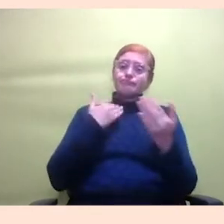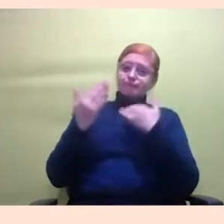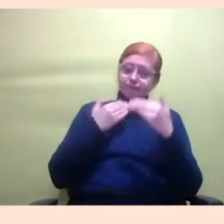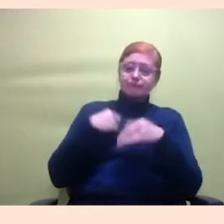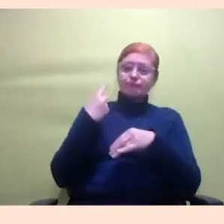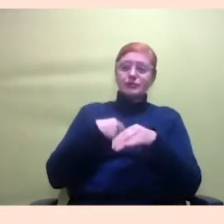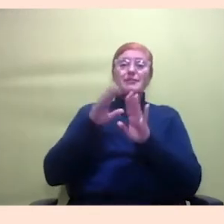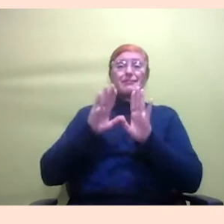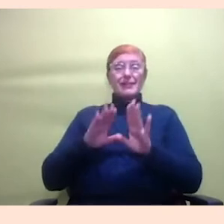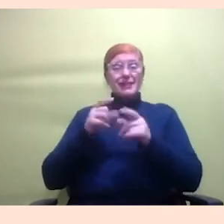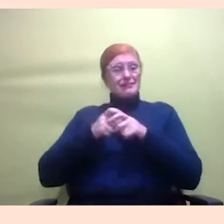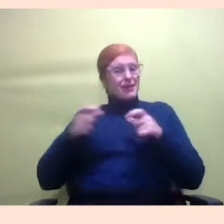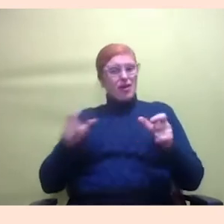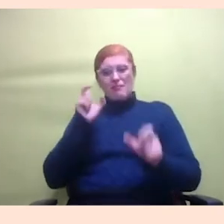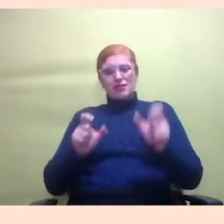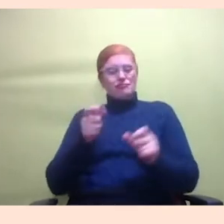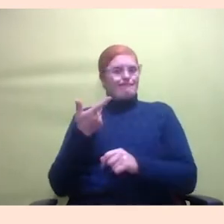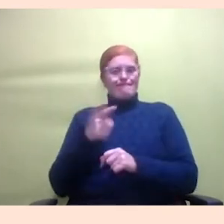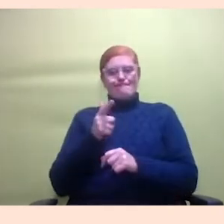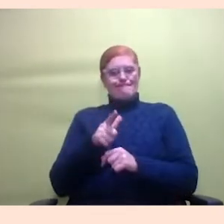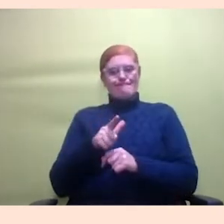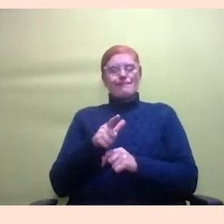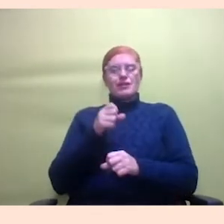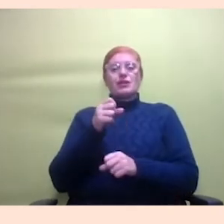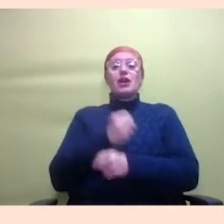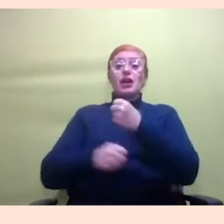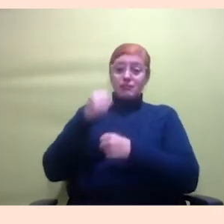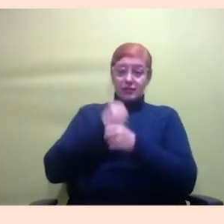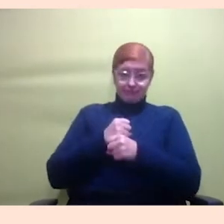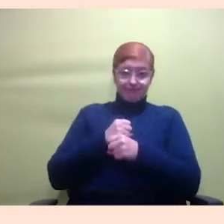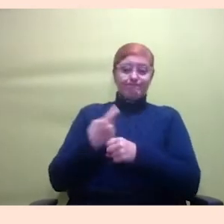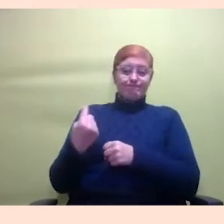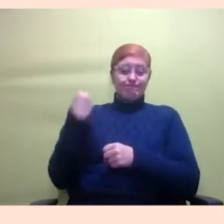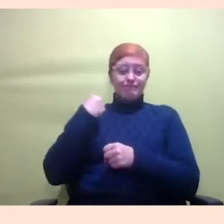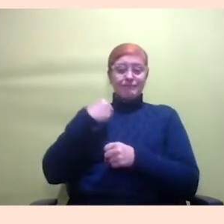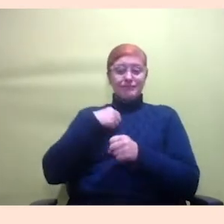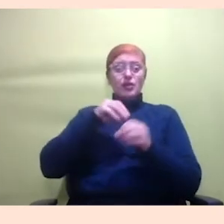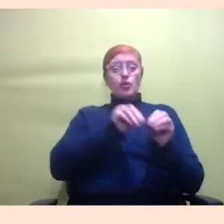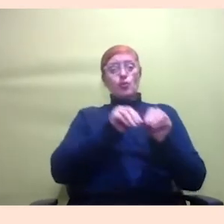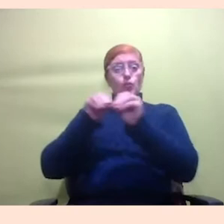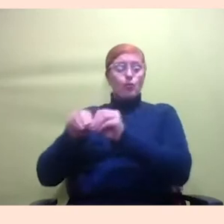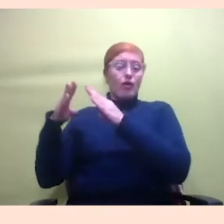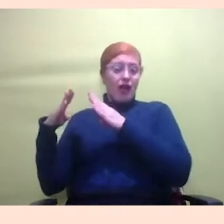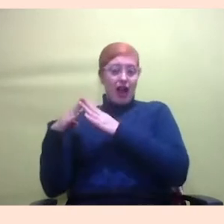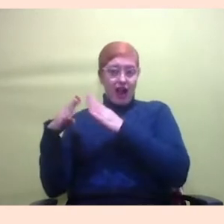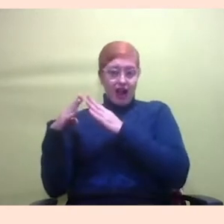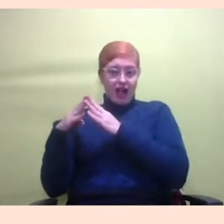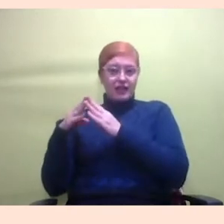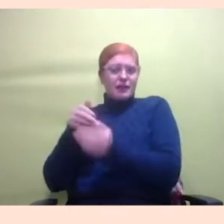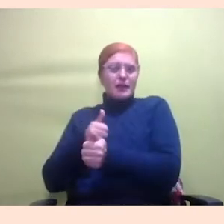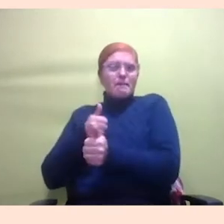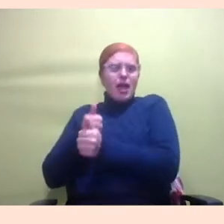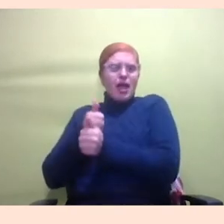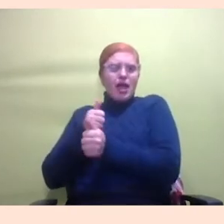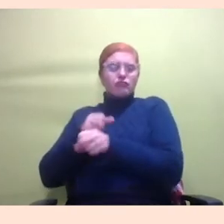pessoas que não tem. O ano passado quando eu me mudei para essa casa porque eu me mudei para uma casa muito próxima do metrô não